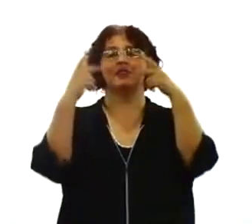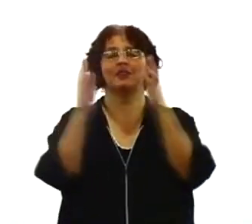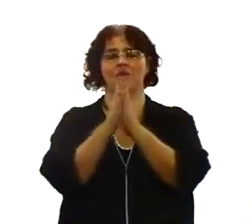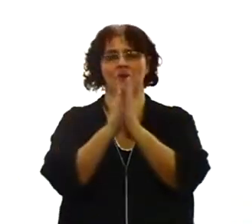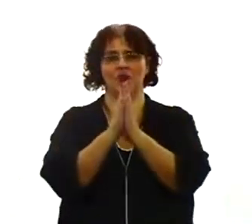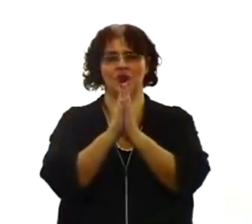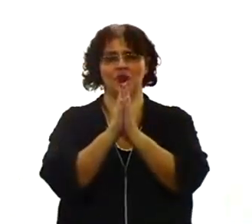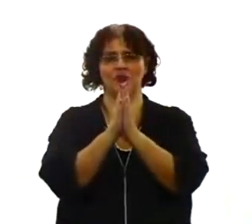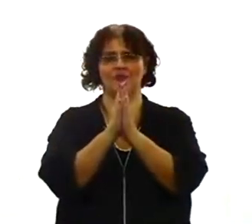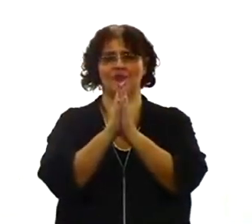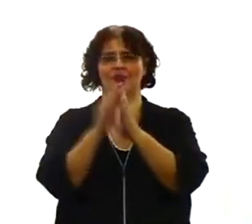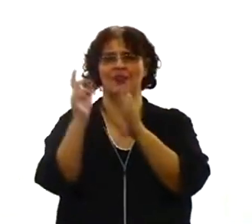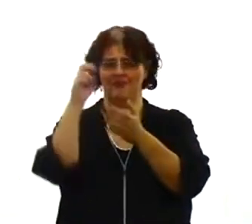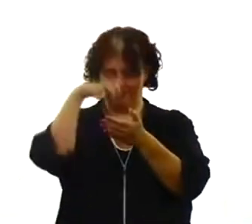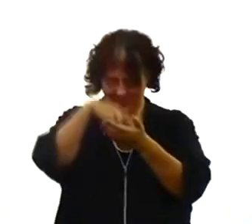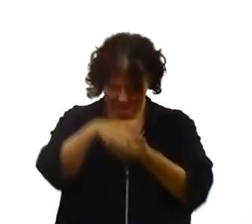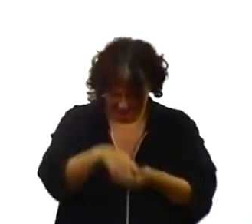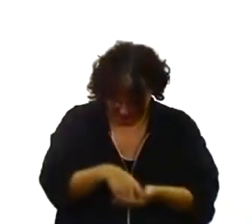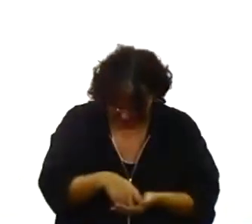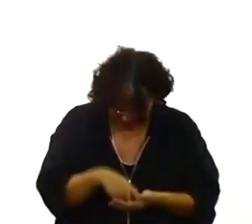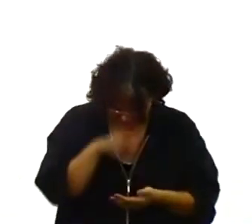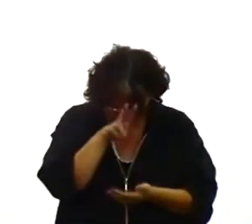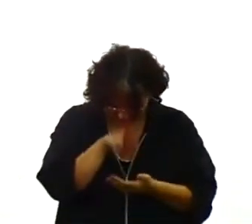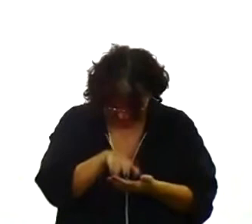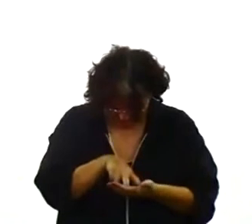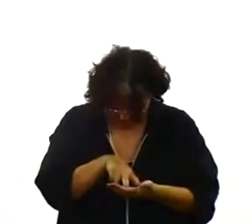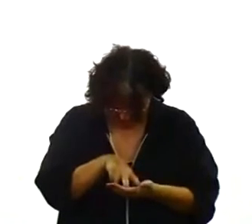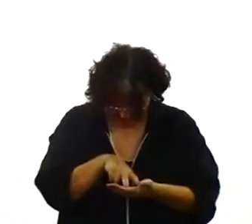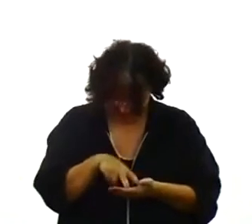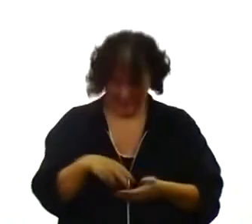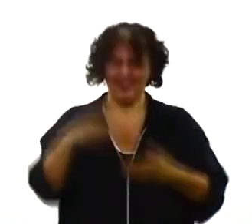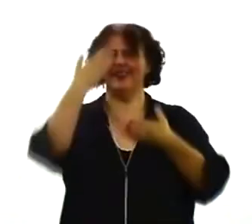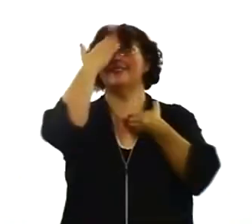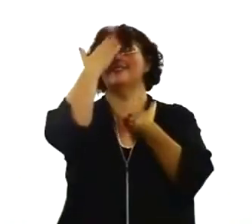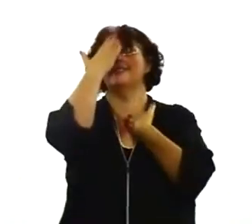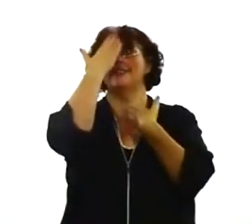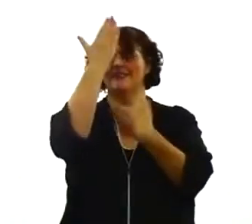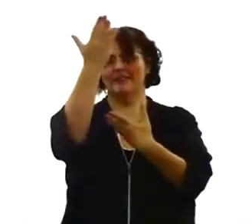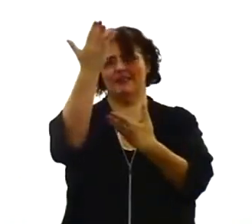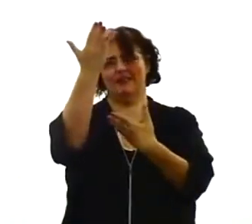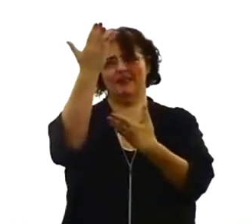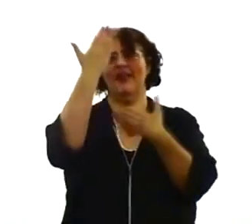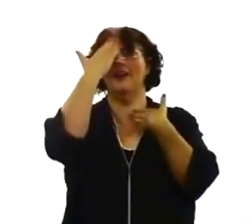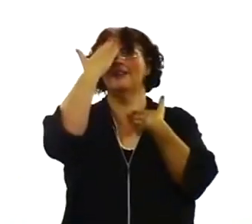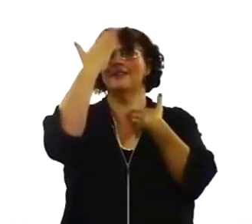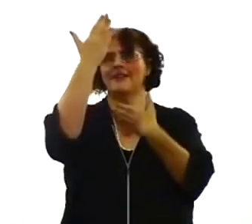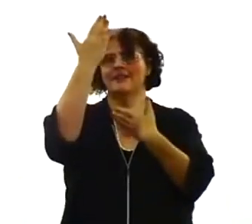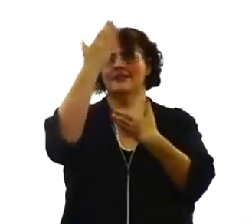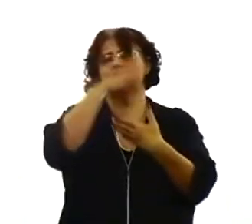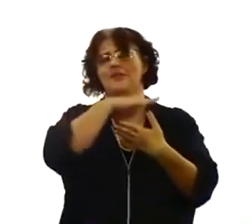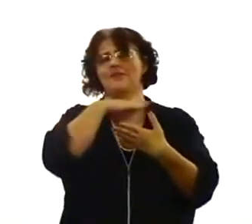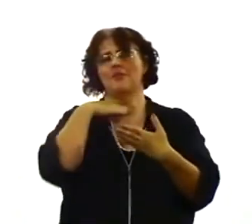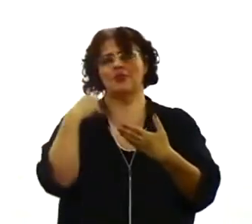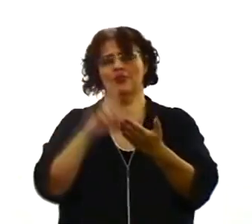colocar nosso rosto no chão. E agradecer pela sua morte e ressurreição.